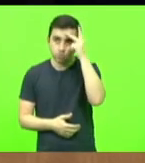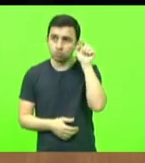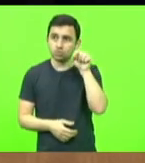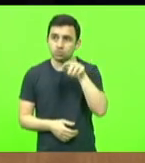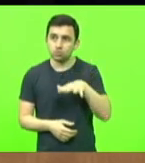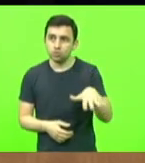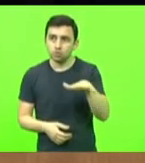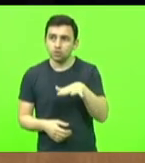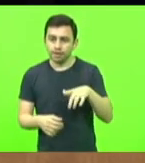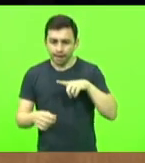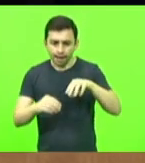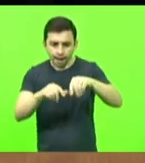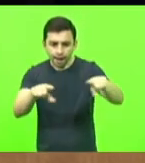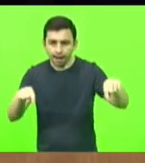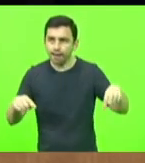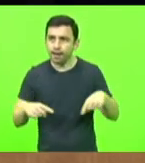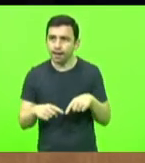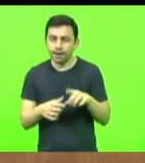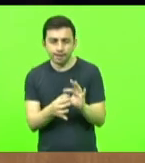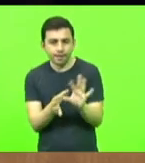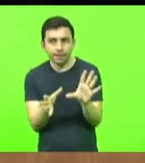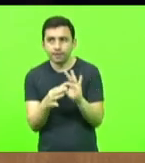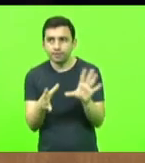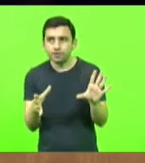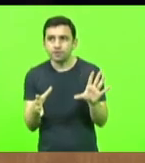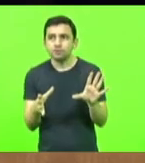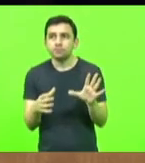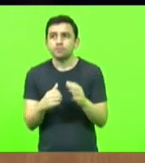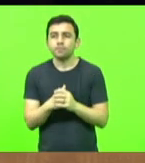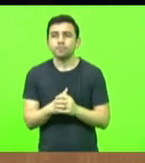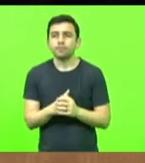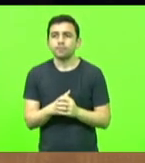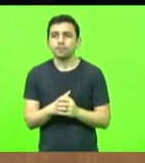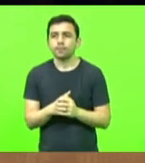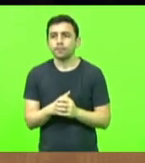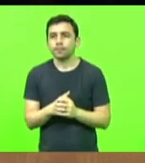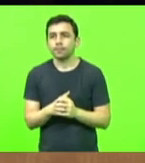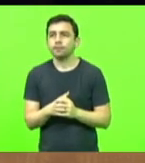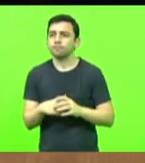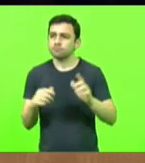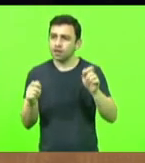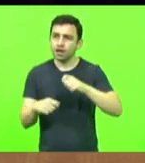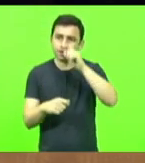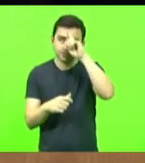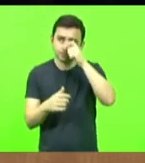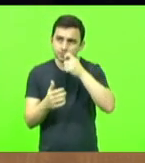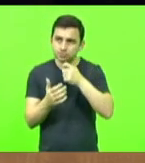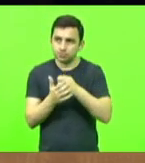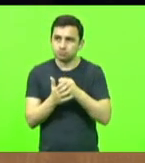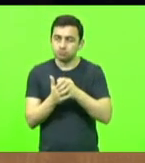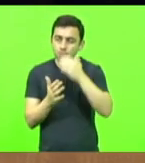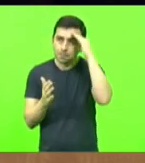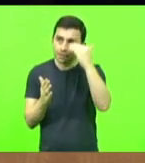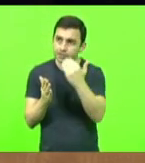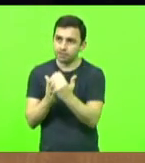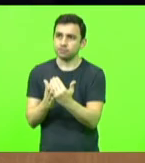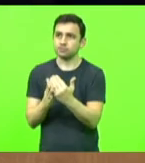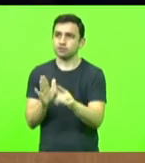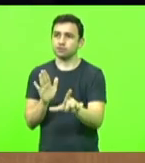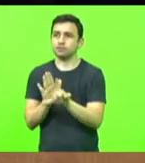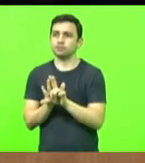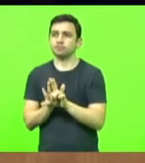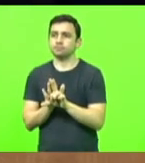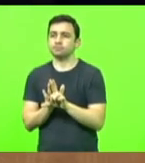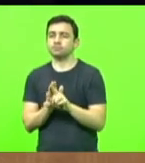esta área disponível, cumprindo desta maneira com a determinação legal? E